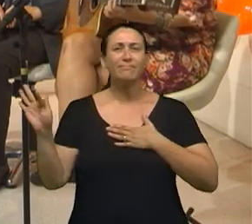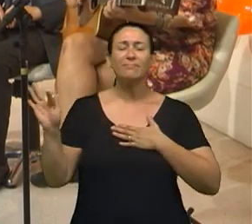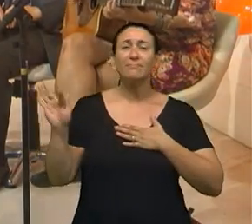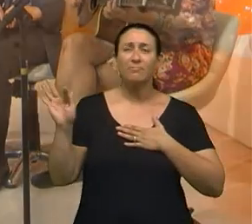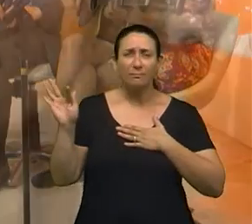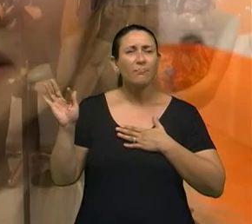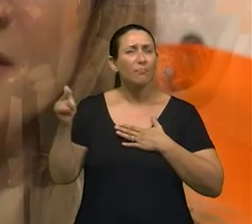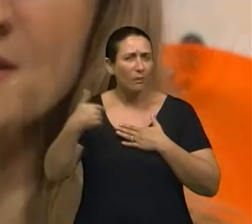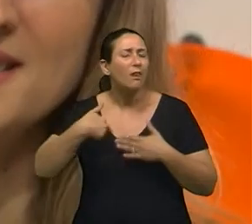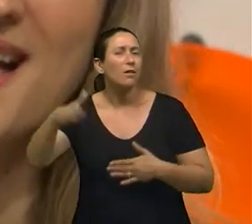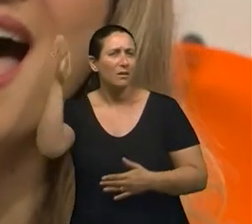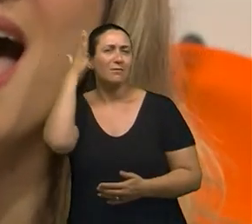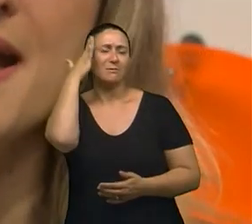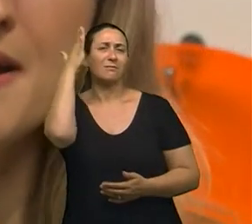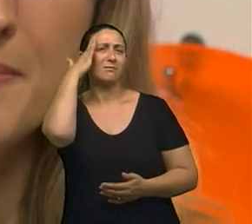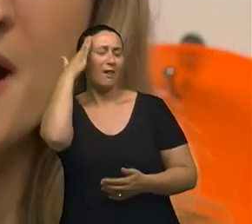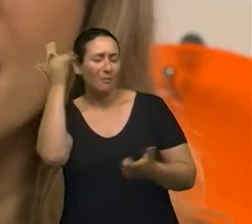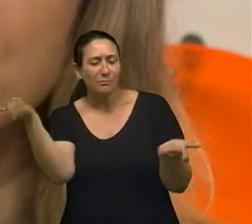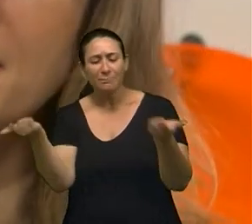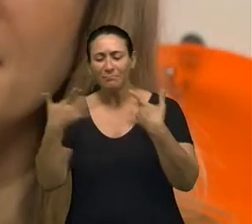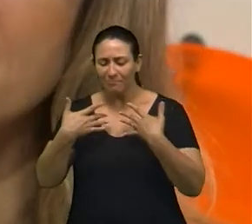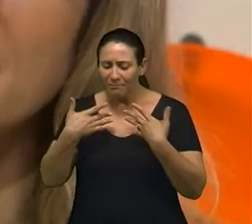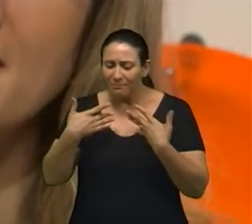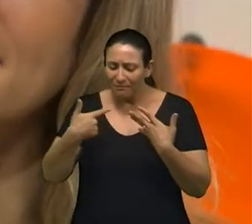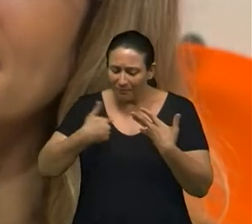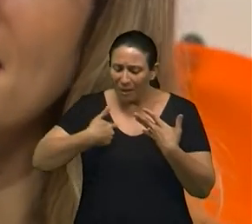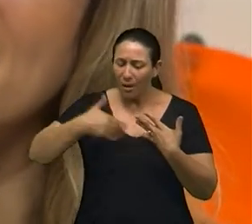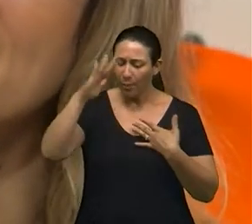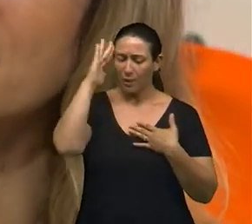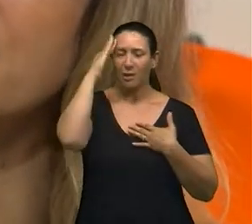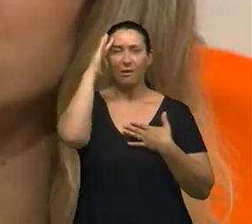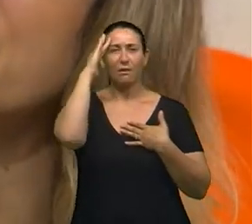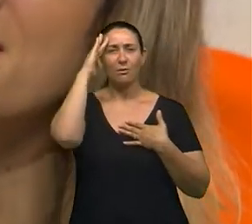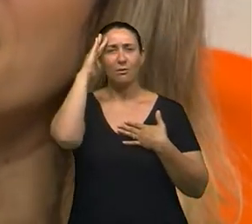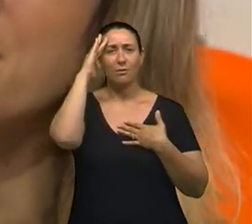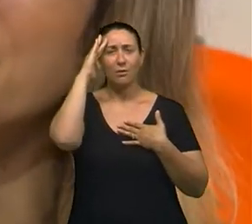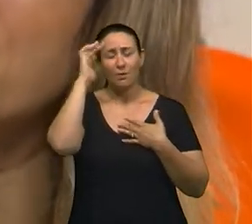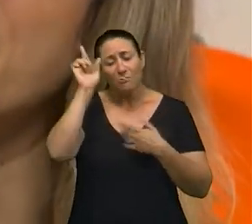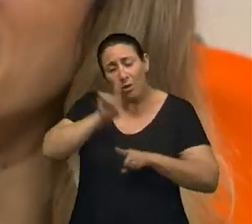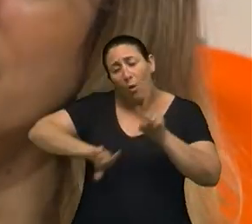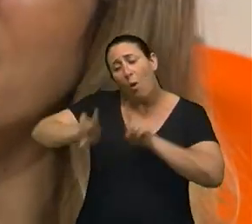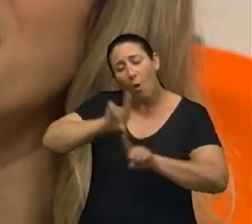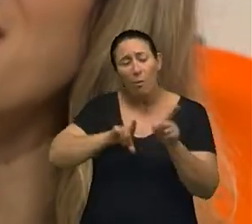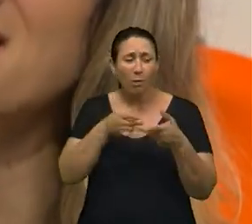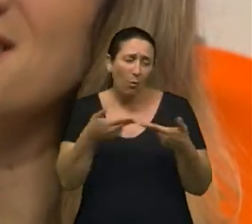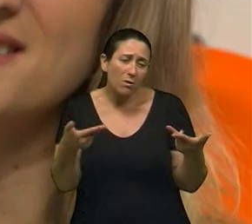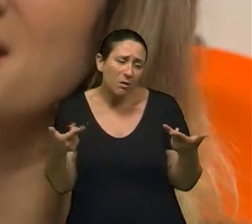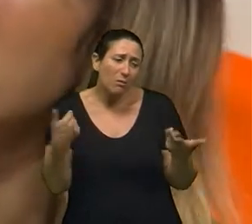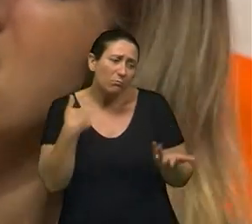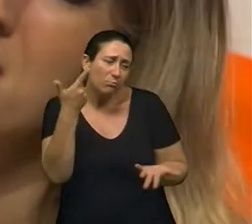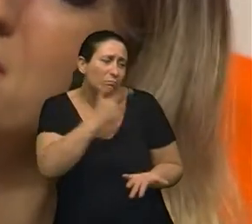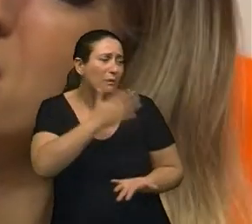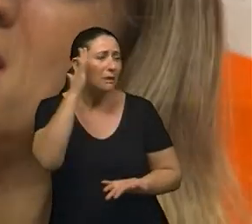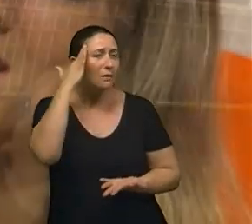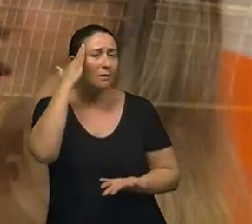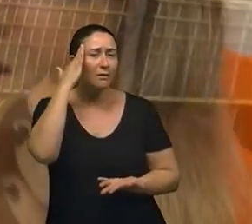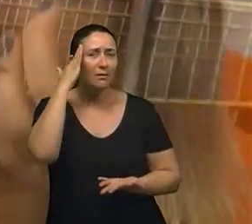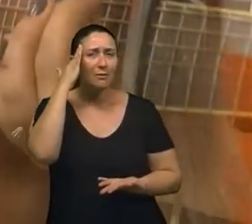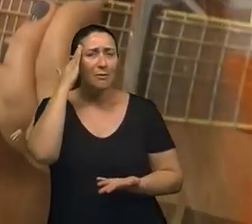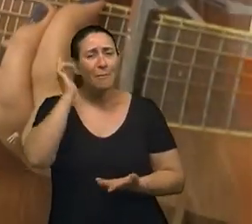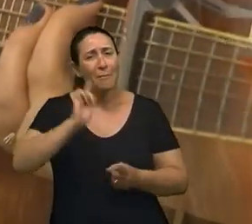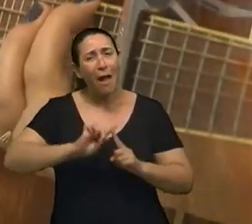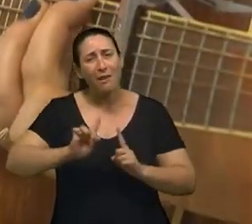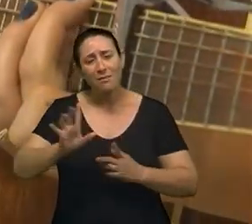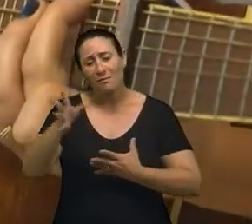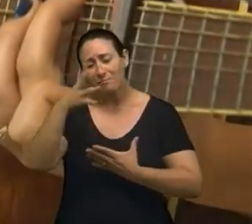Embora eu saiba o que eu entendo Alguma coisa dói lá